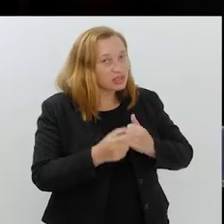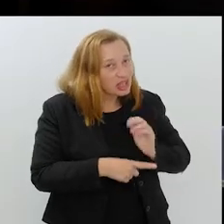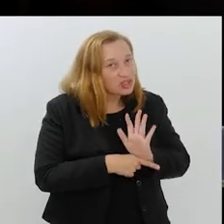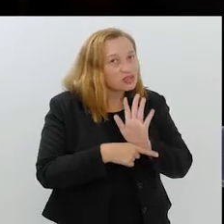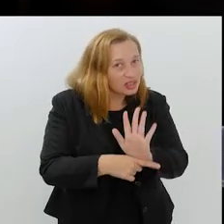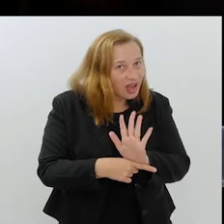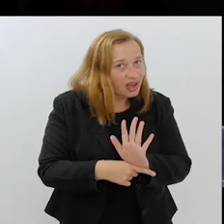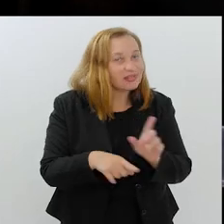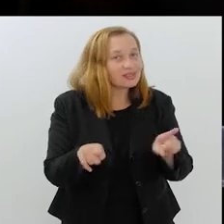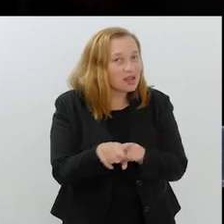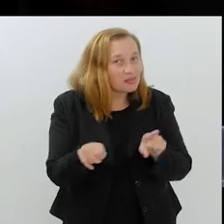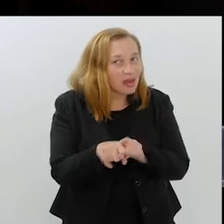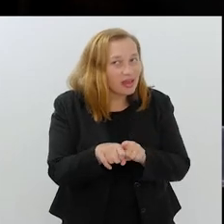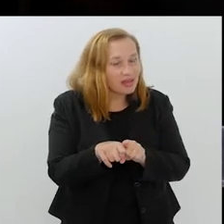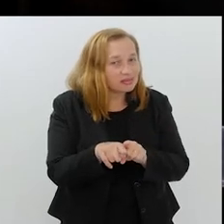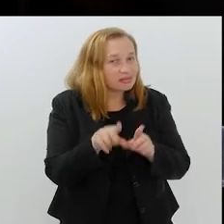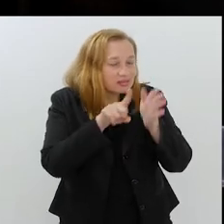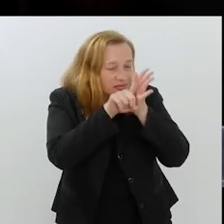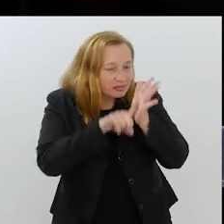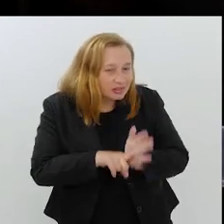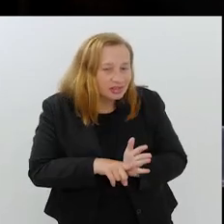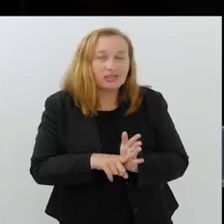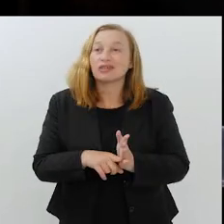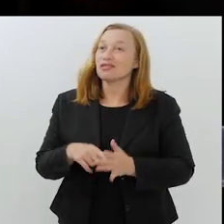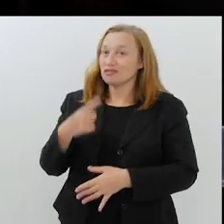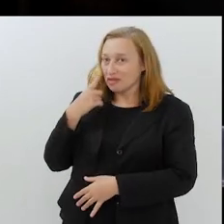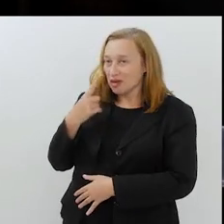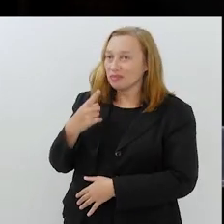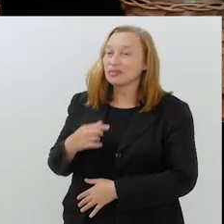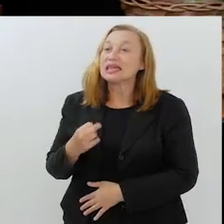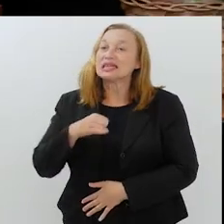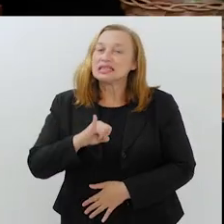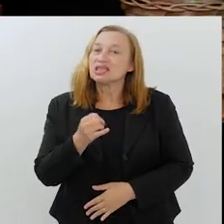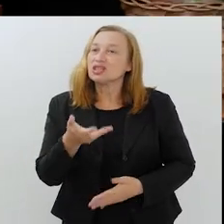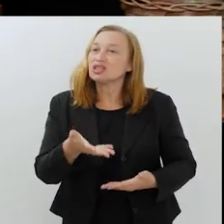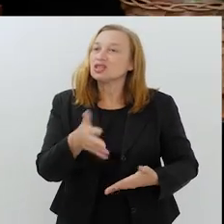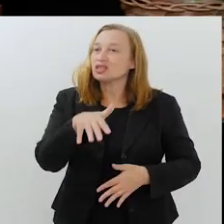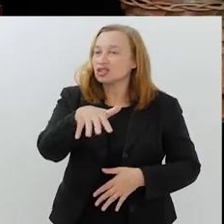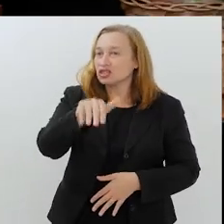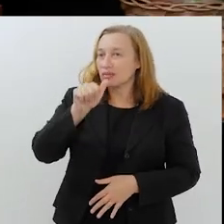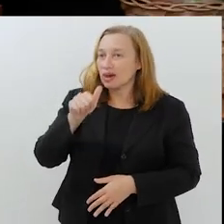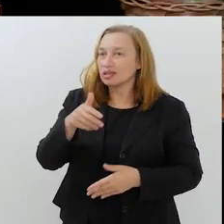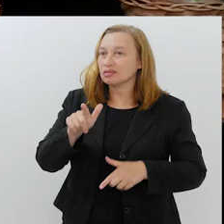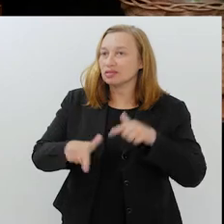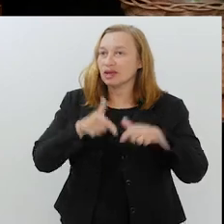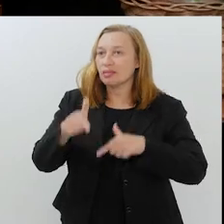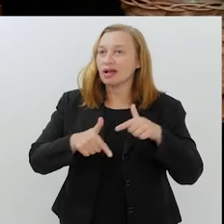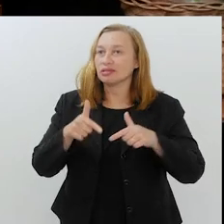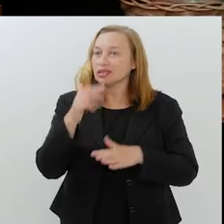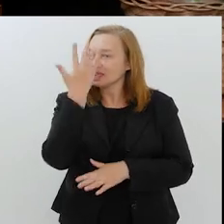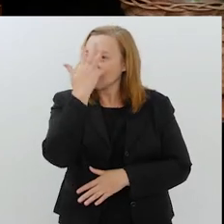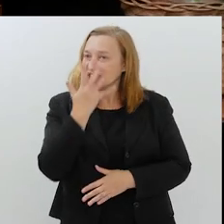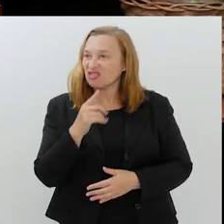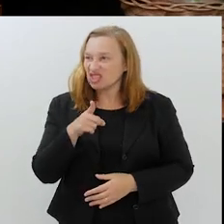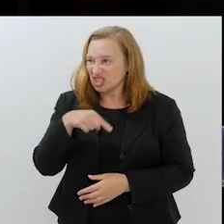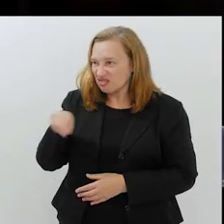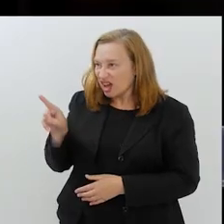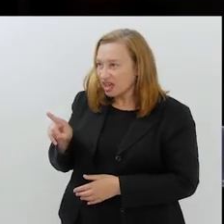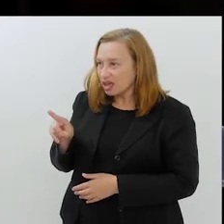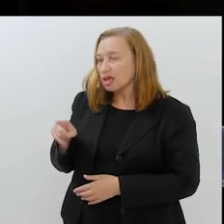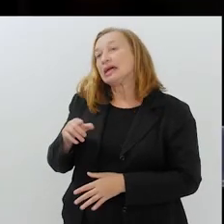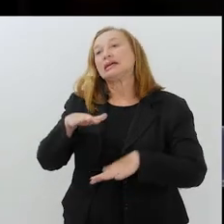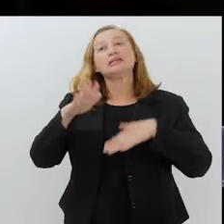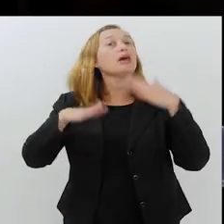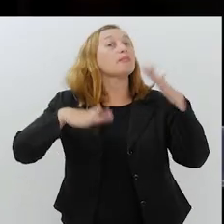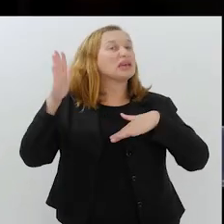posso te ajudar na revisão também. vendo? Mas, por exemplo, se te chamassem para um trabalho no carnaval, seria? Dependendo do